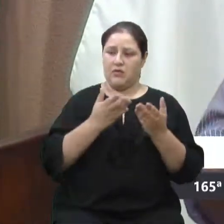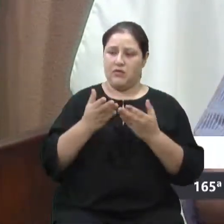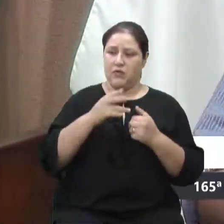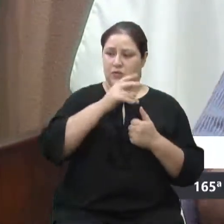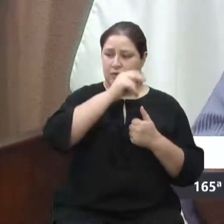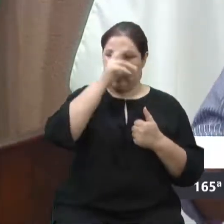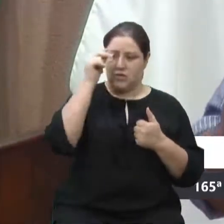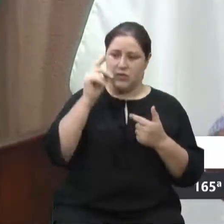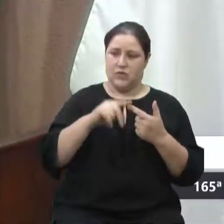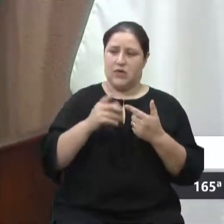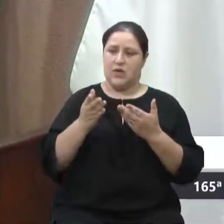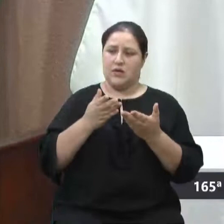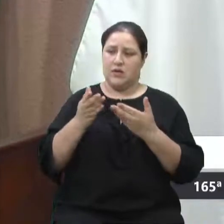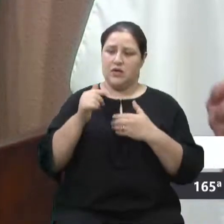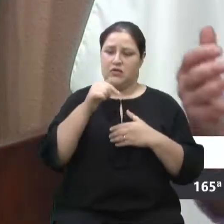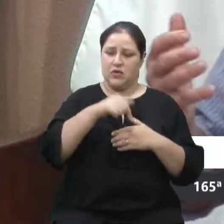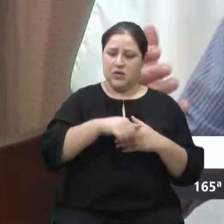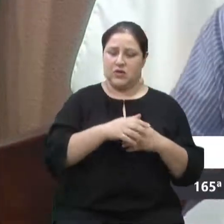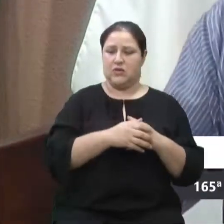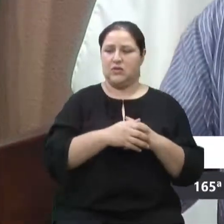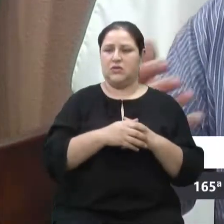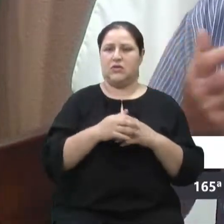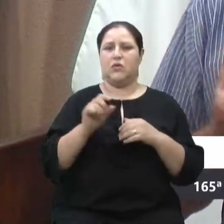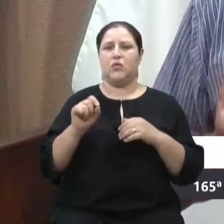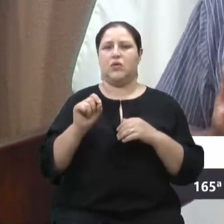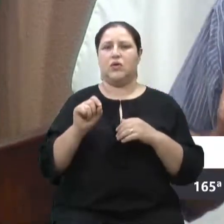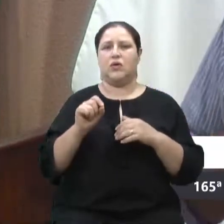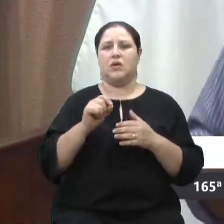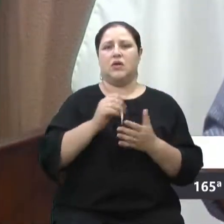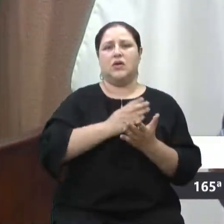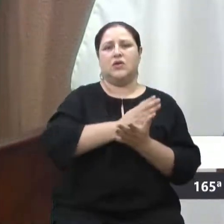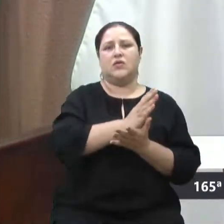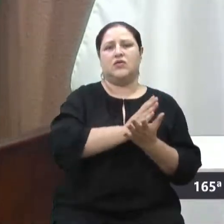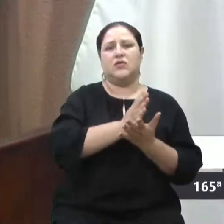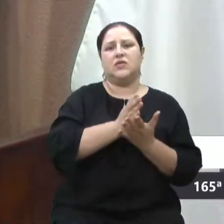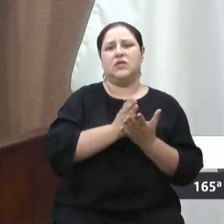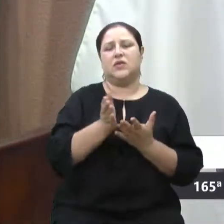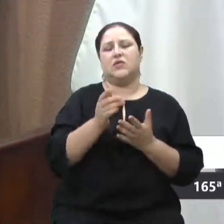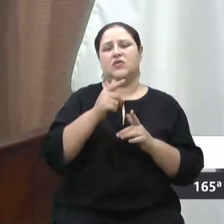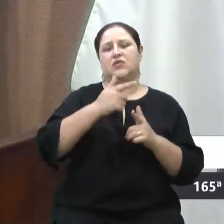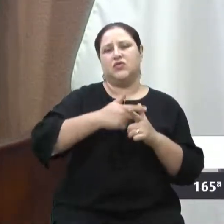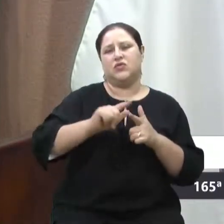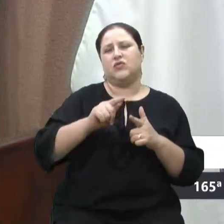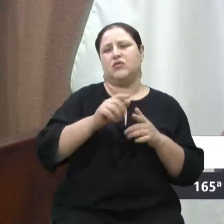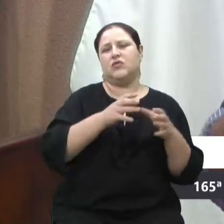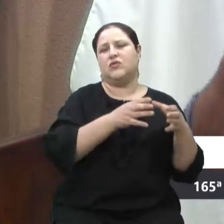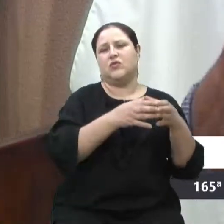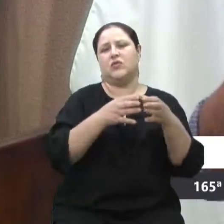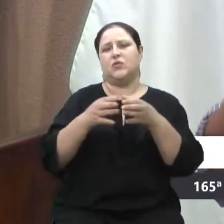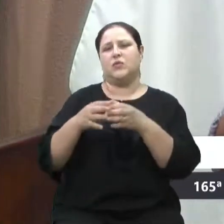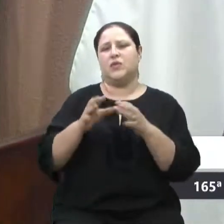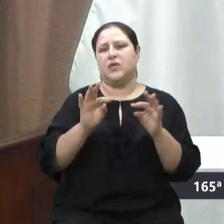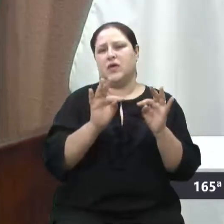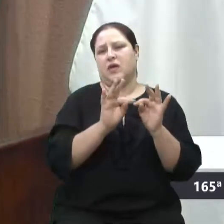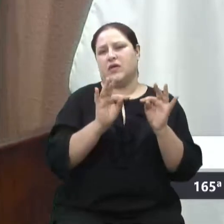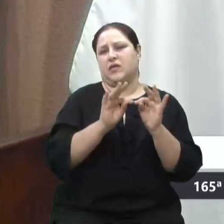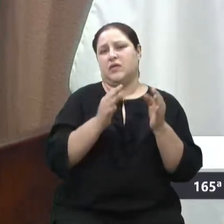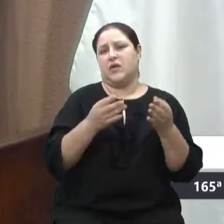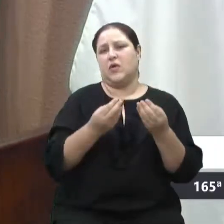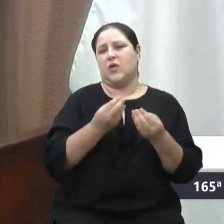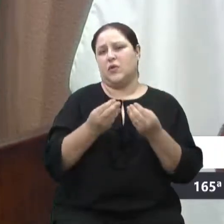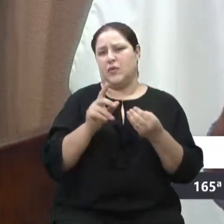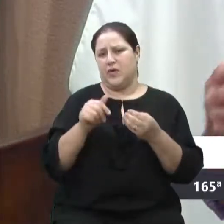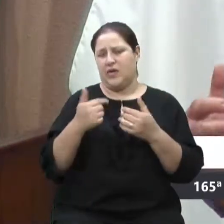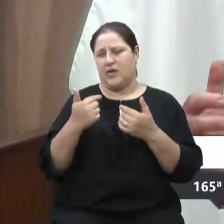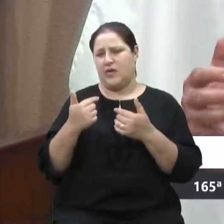divisões técnicas, como é que vai funcionar? O que que a CEPLAN, qual é a incumbência da CEPLAN? Vai cuidar dos projetos ligados a